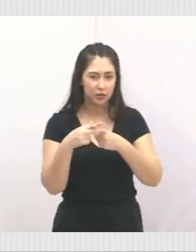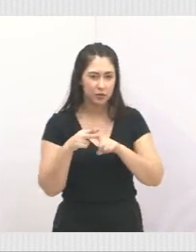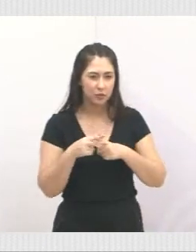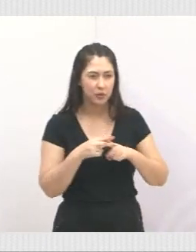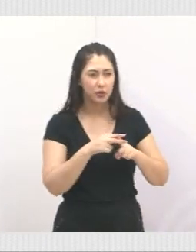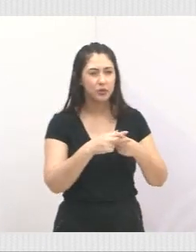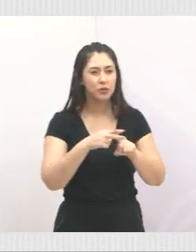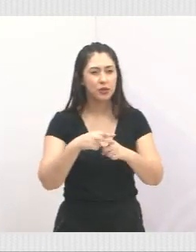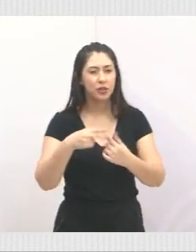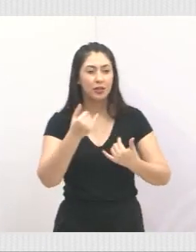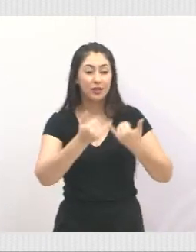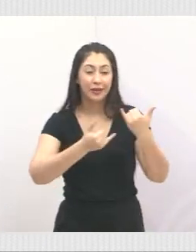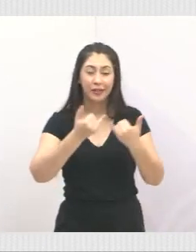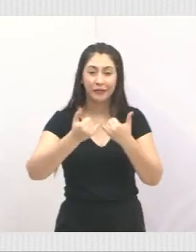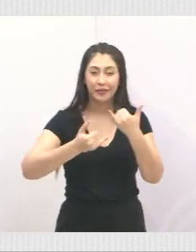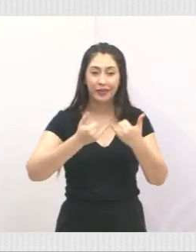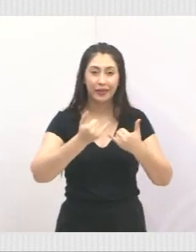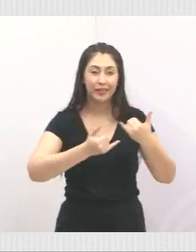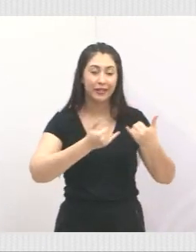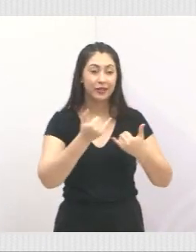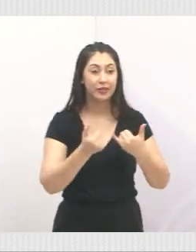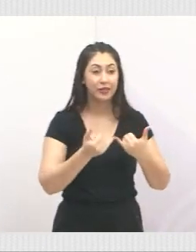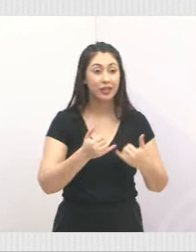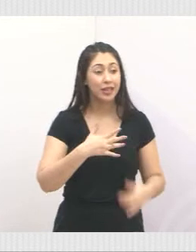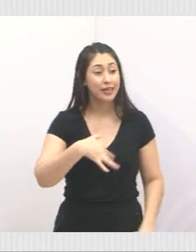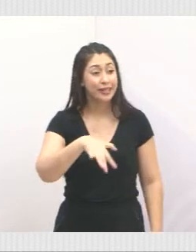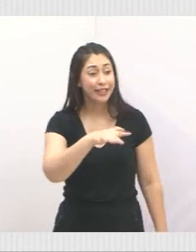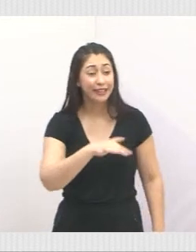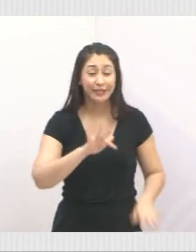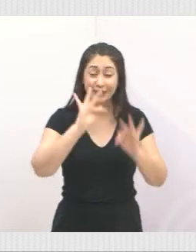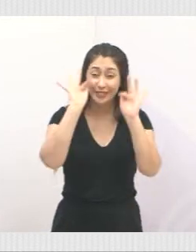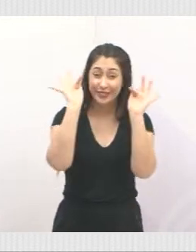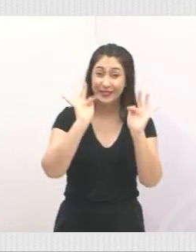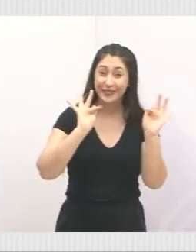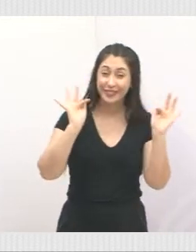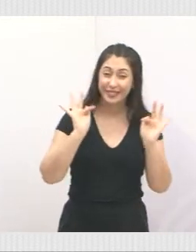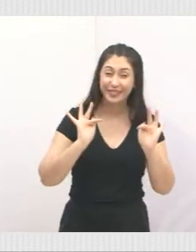do pregrau das crianças. E eles ficaram muito felizes.